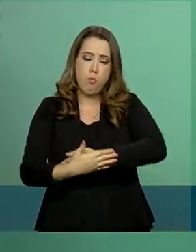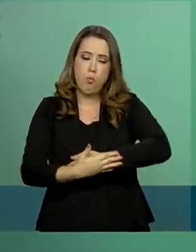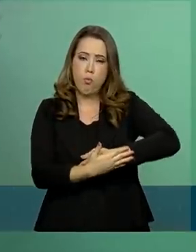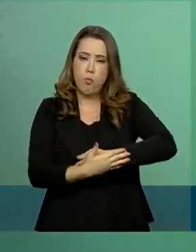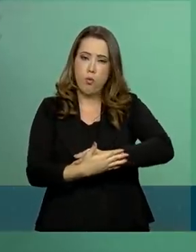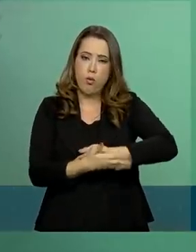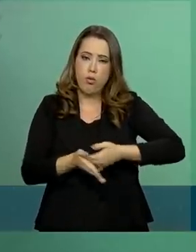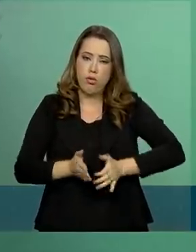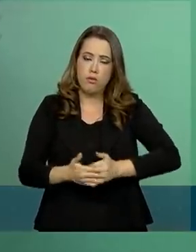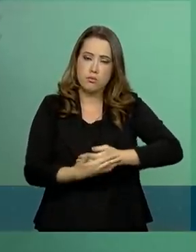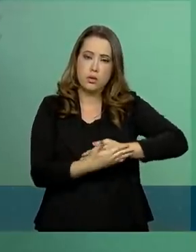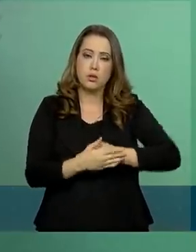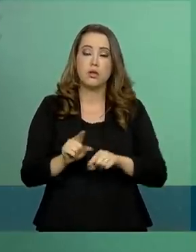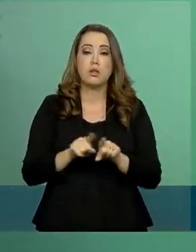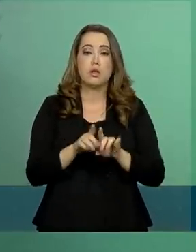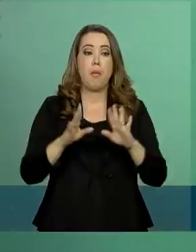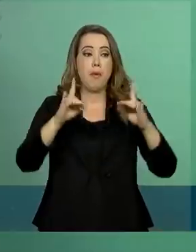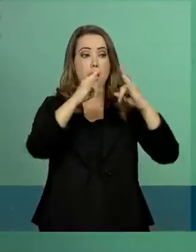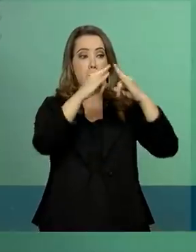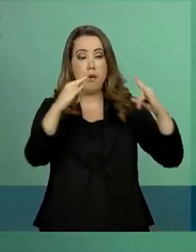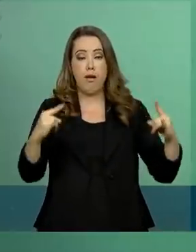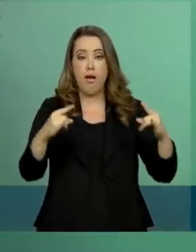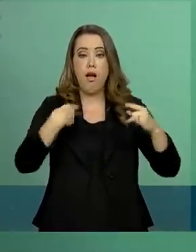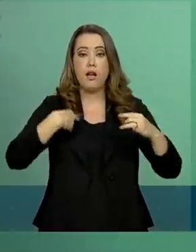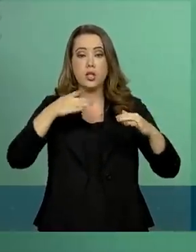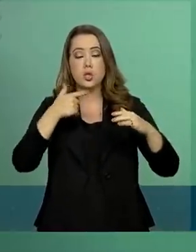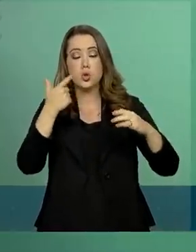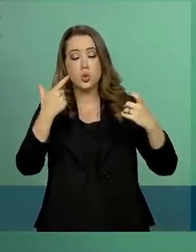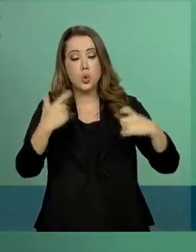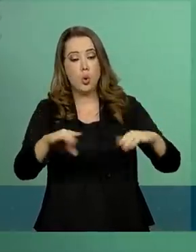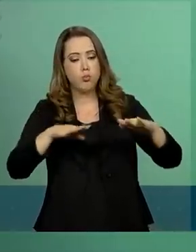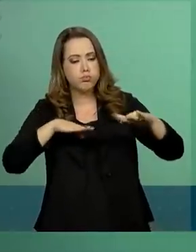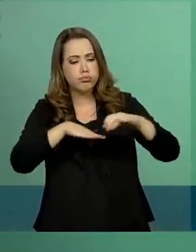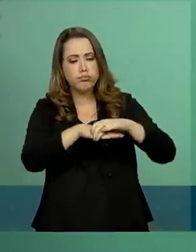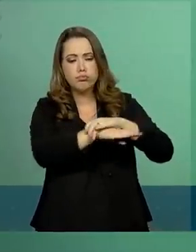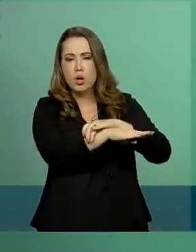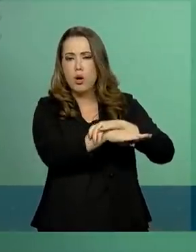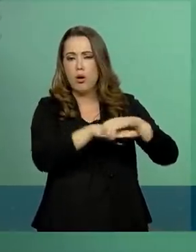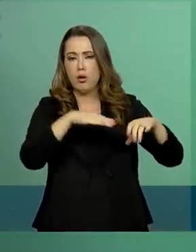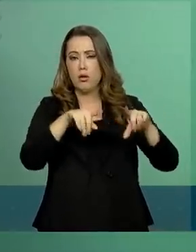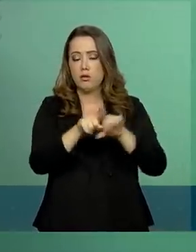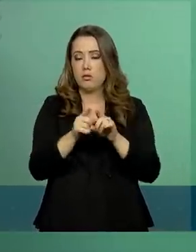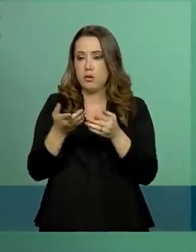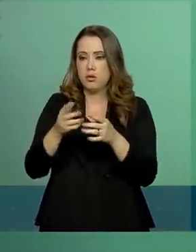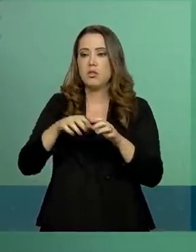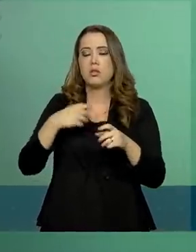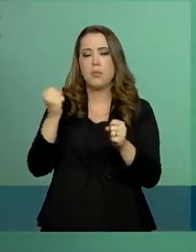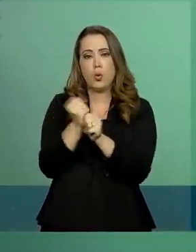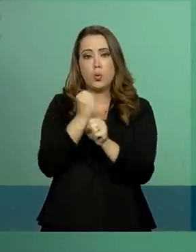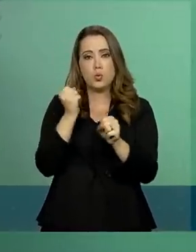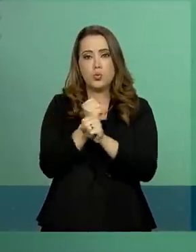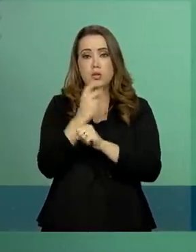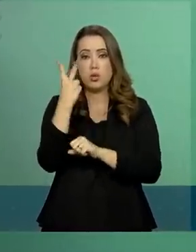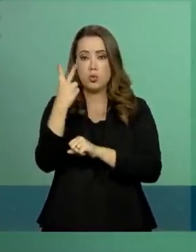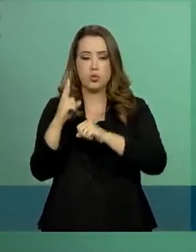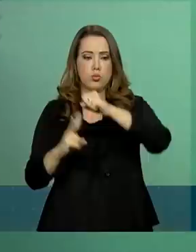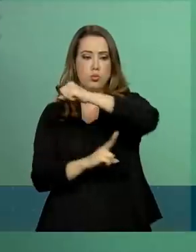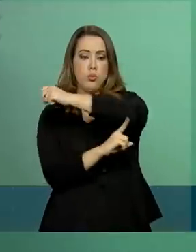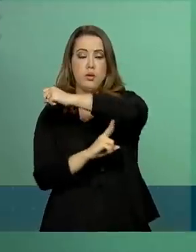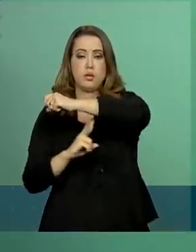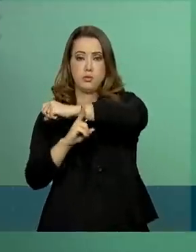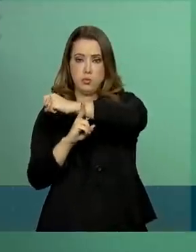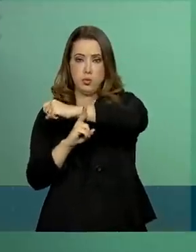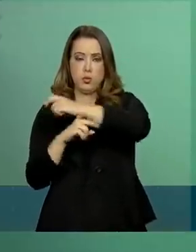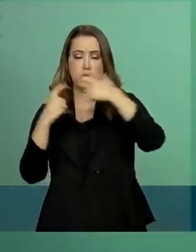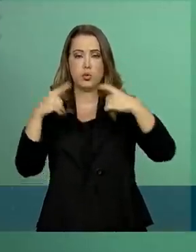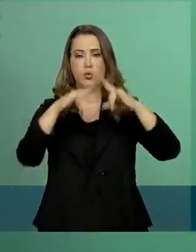barracas e sacos de dormir, a desobstrução de vias de acesso e construção de duas pontes, a montagem